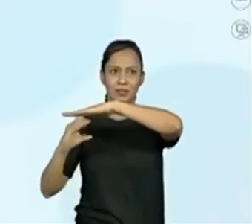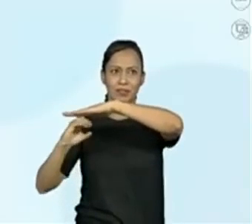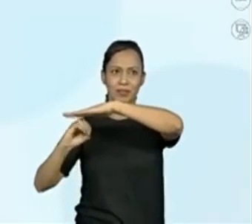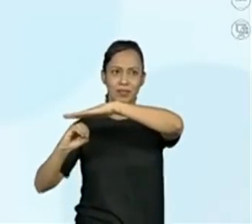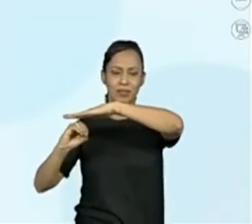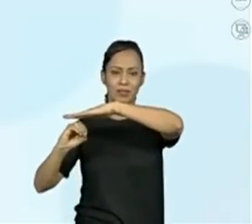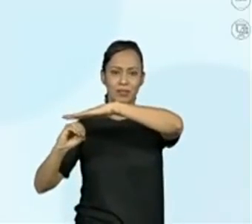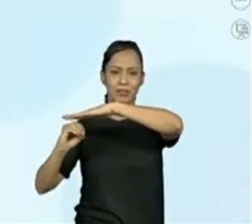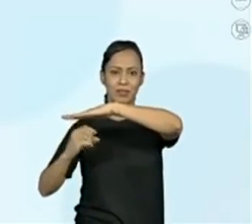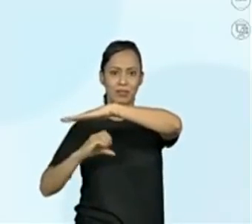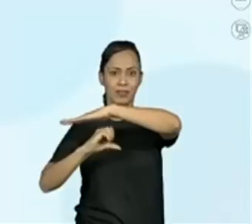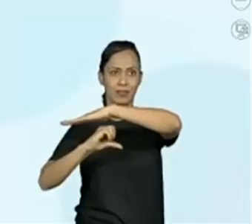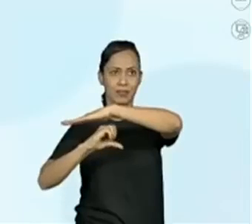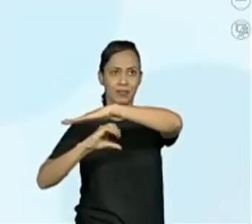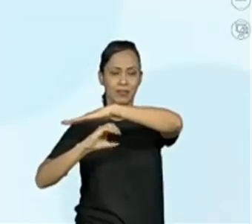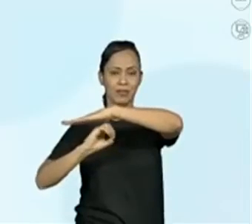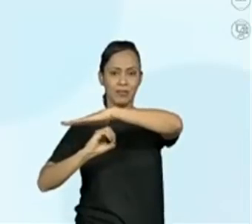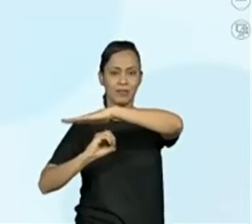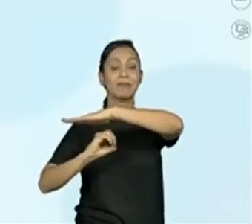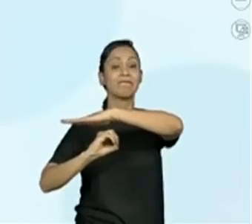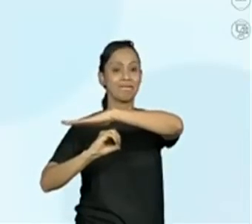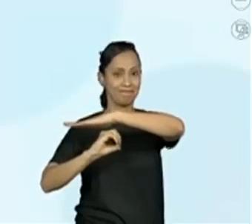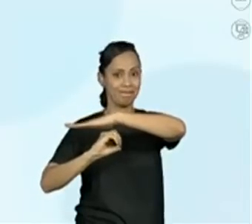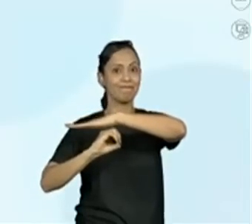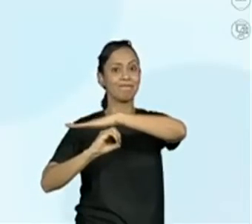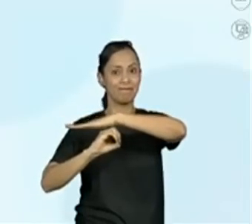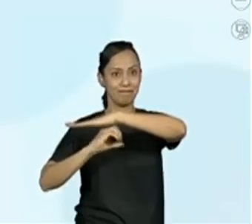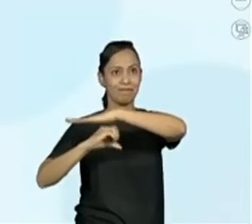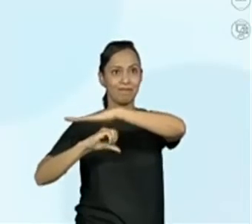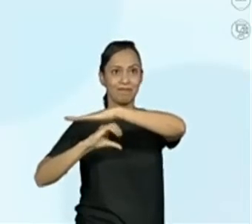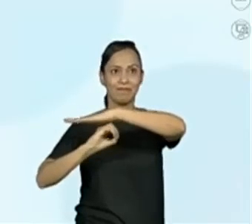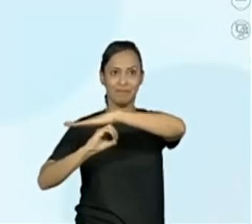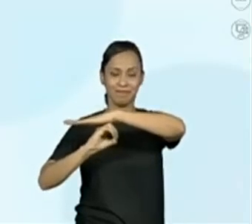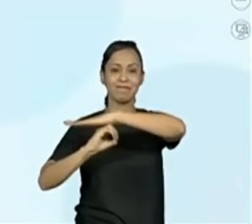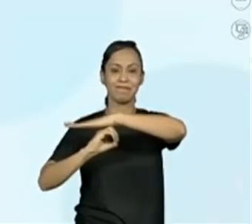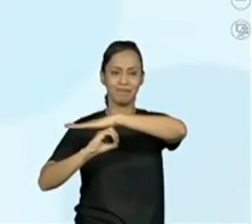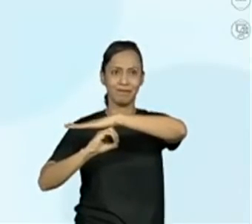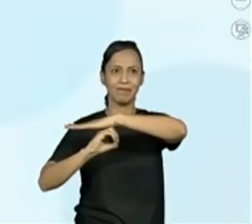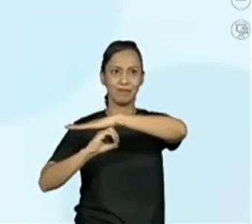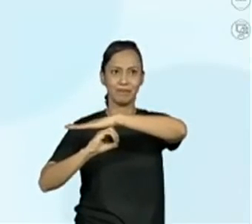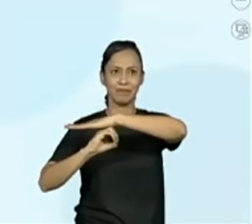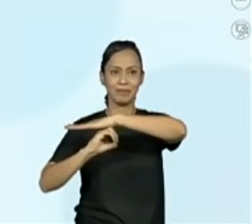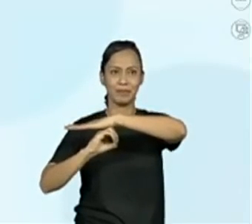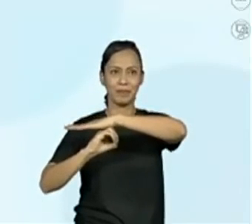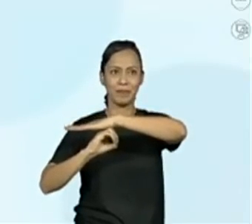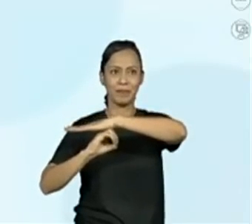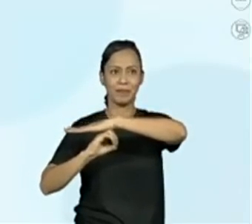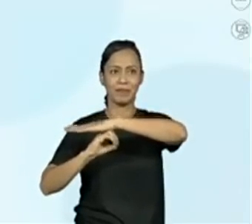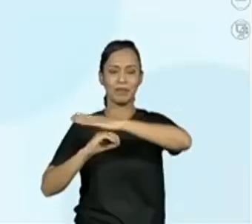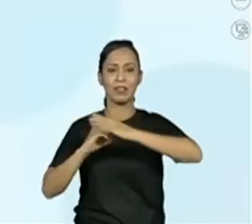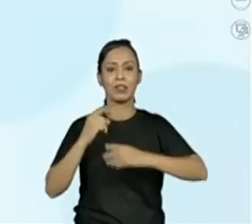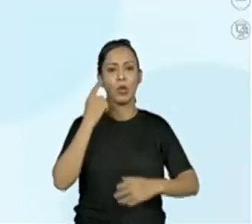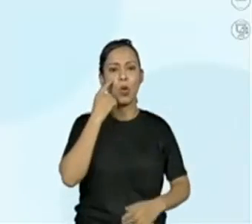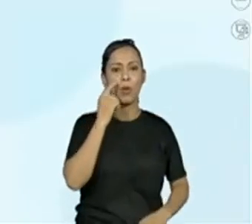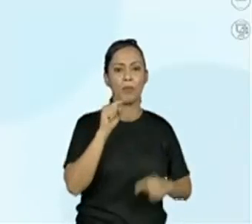já... De 30 em 30. identificou aí o pulo do sapo. Então, 120 menos 30